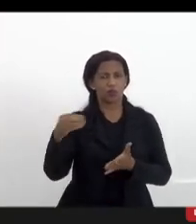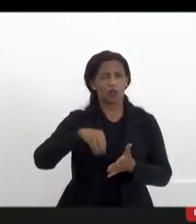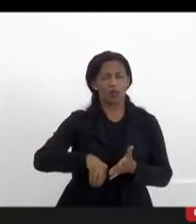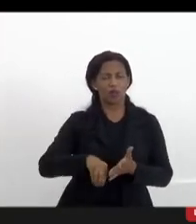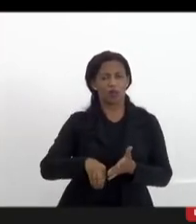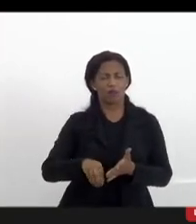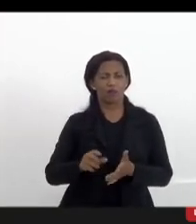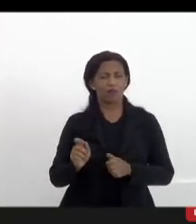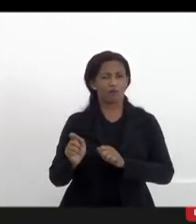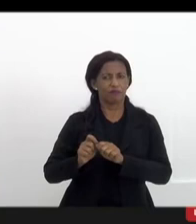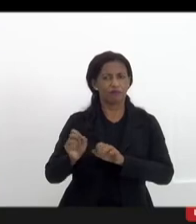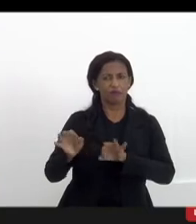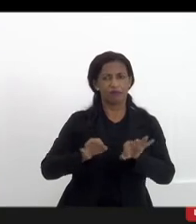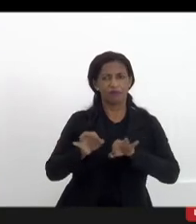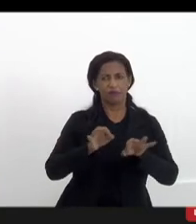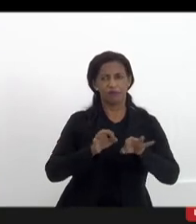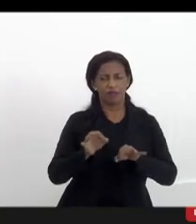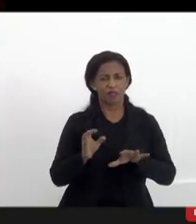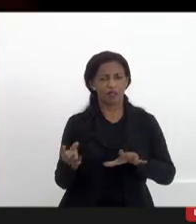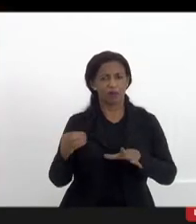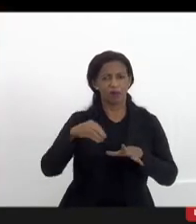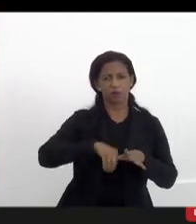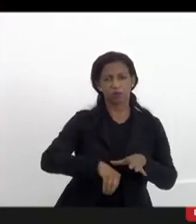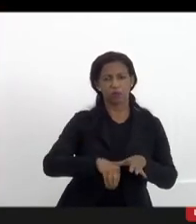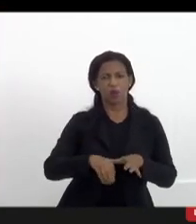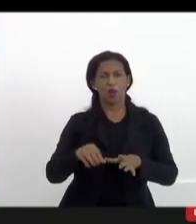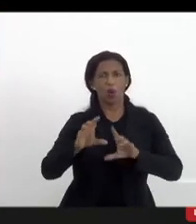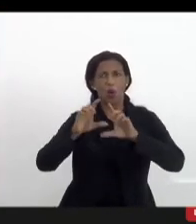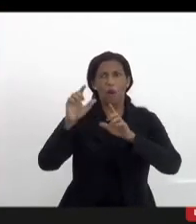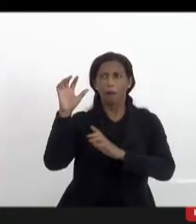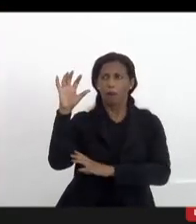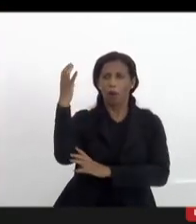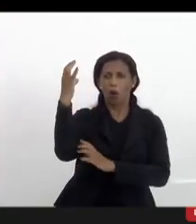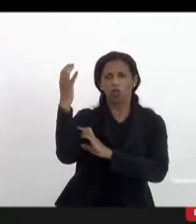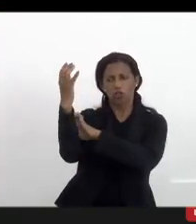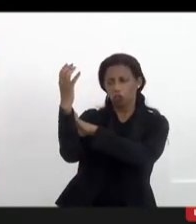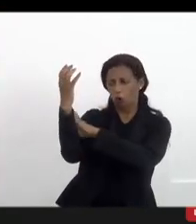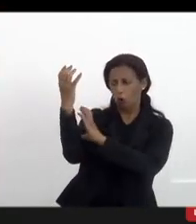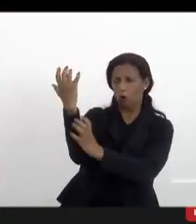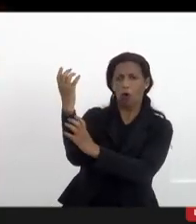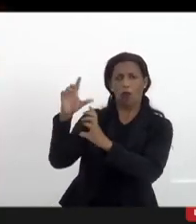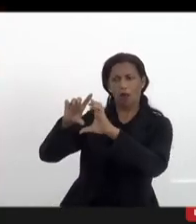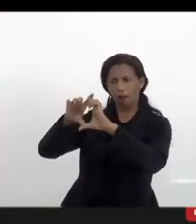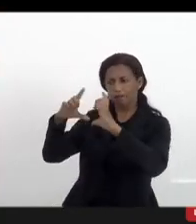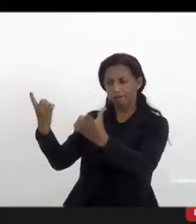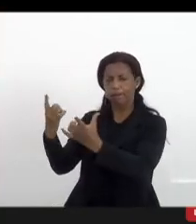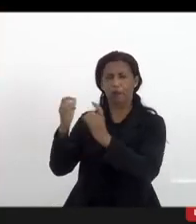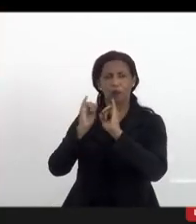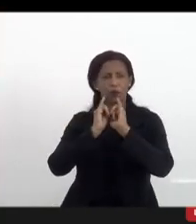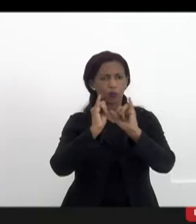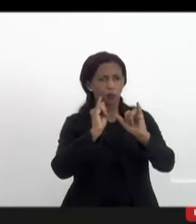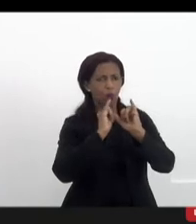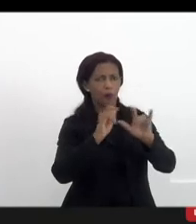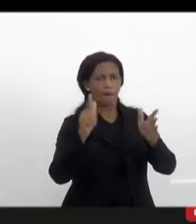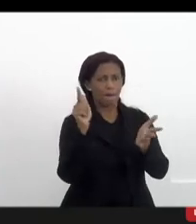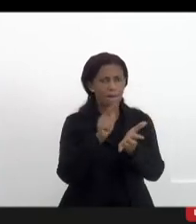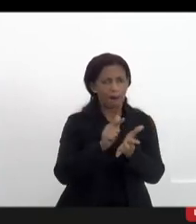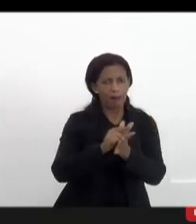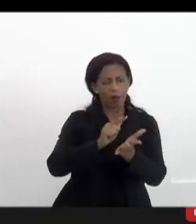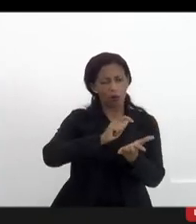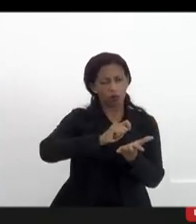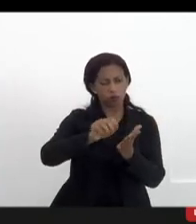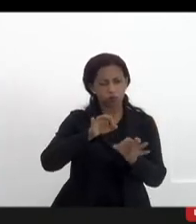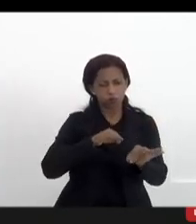ráfia colocar colar no poste fazer panfletos enfim